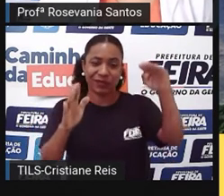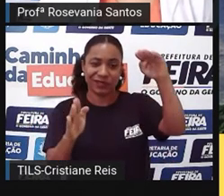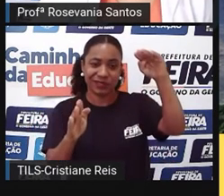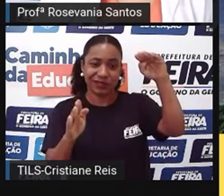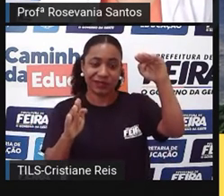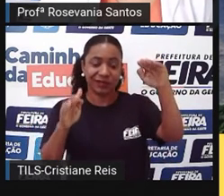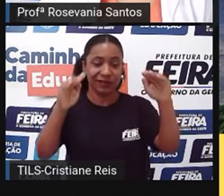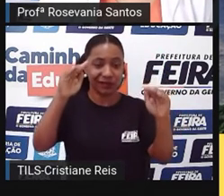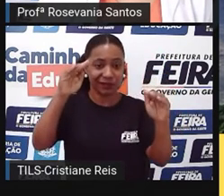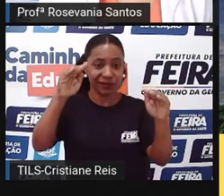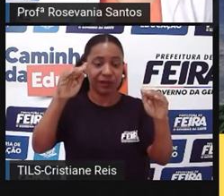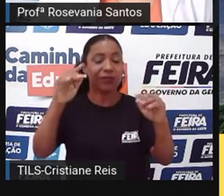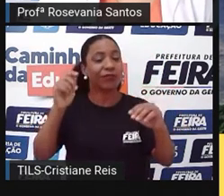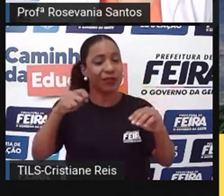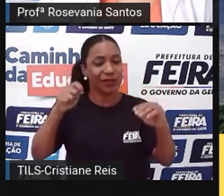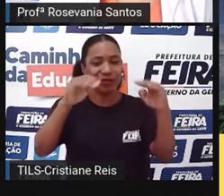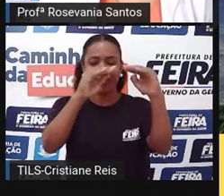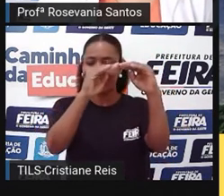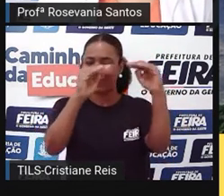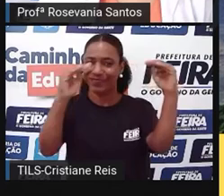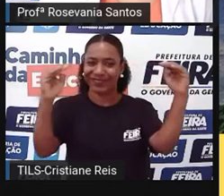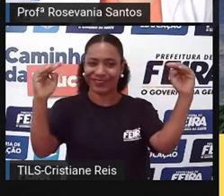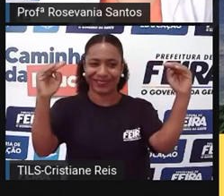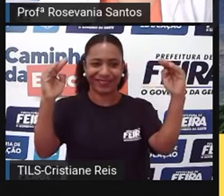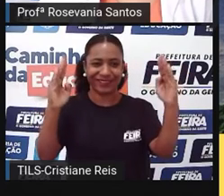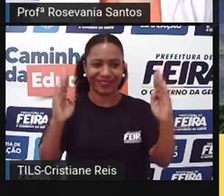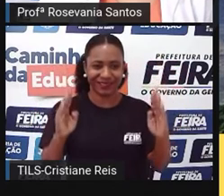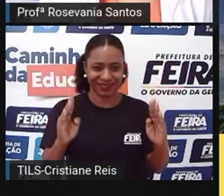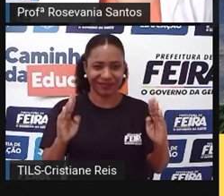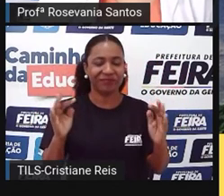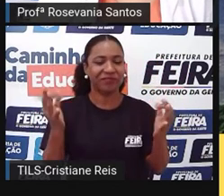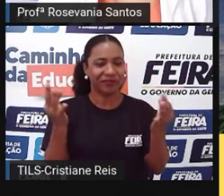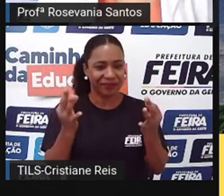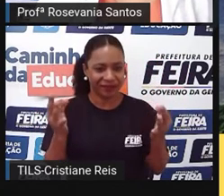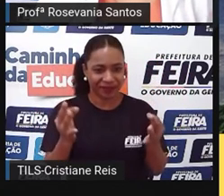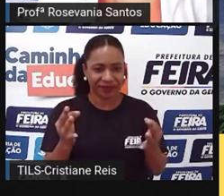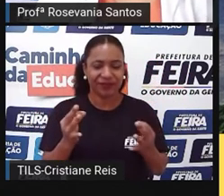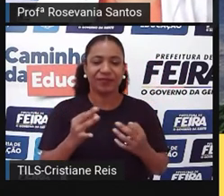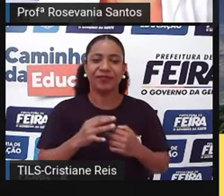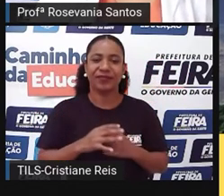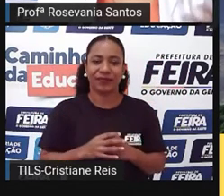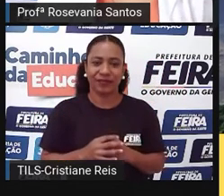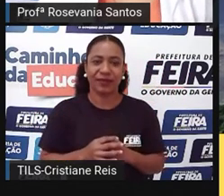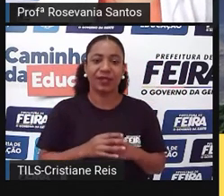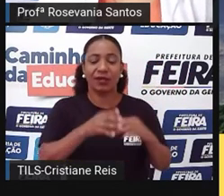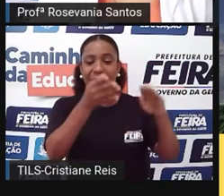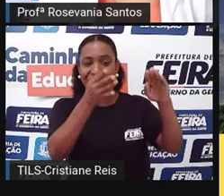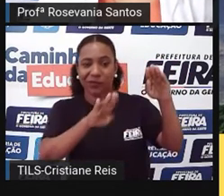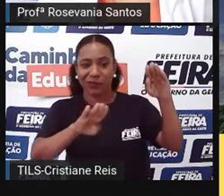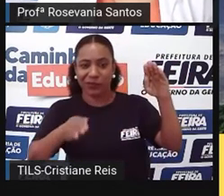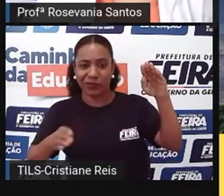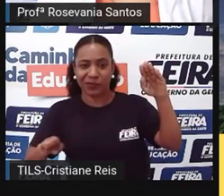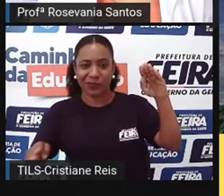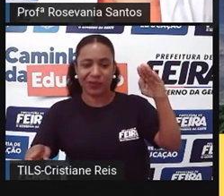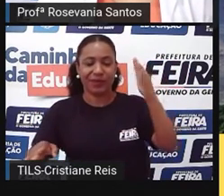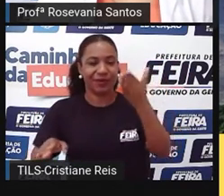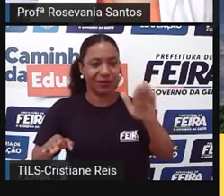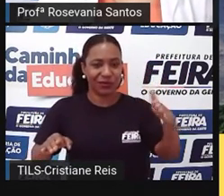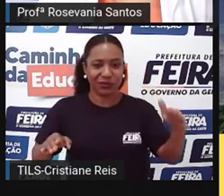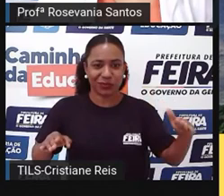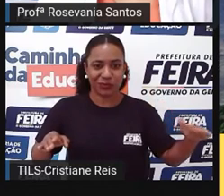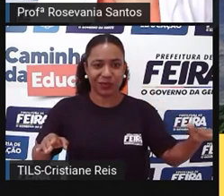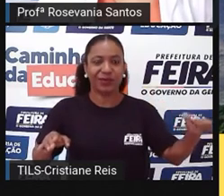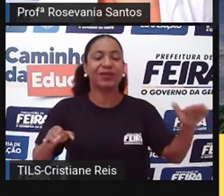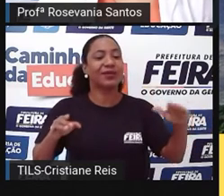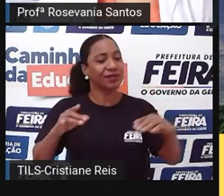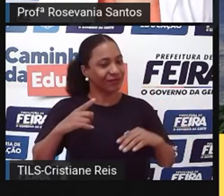mas esse aqui é bem retinho ali. E aqui em volta, as áreas de depressão, porque a gente não tem os relevos, eles acontecendo separadamente,